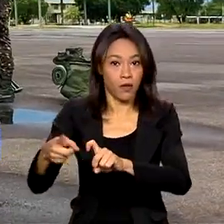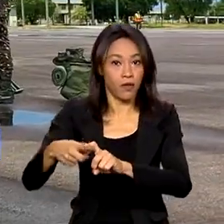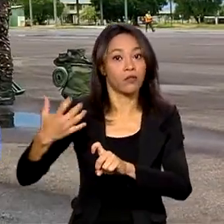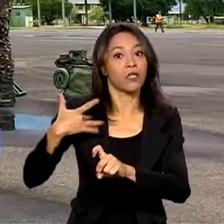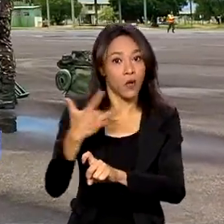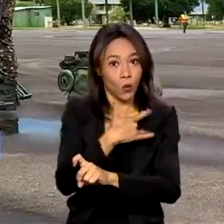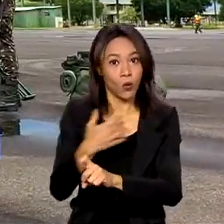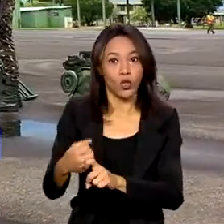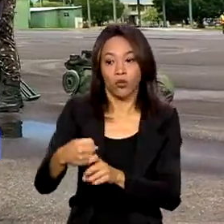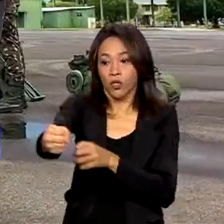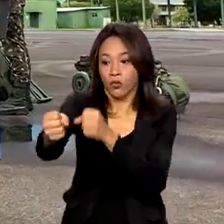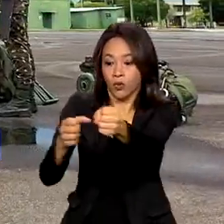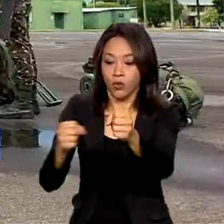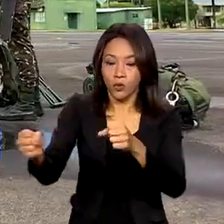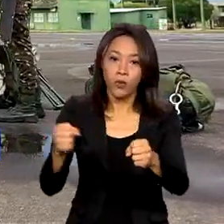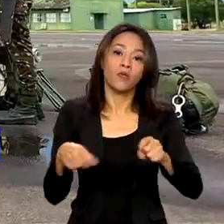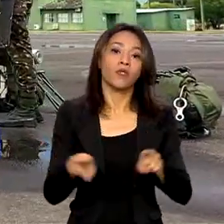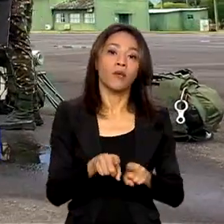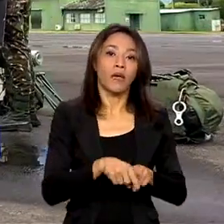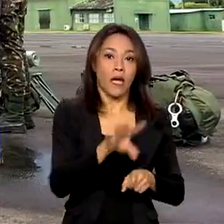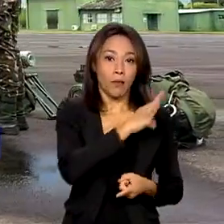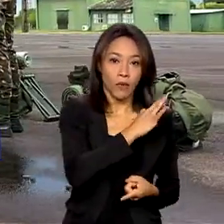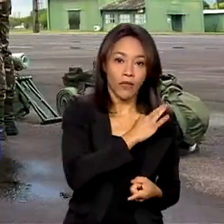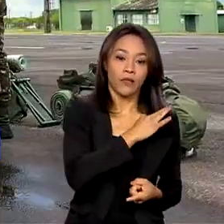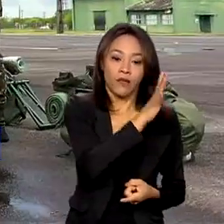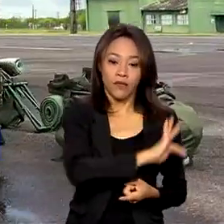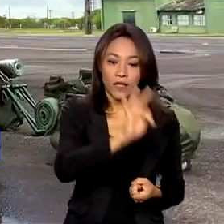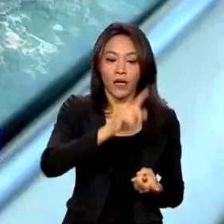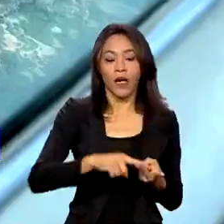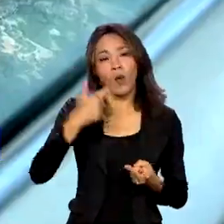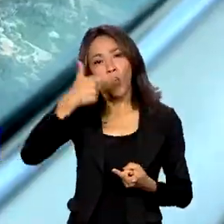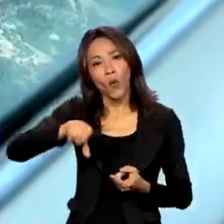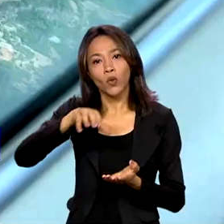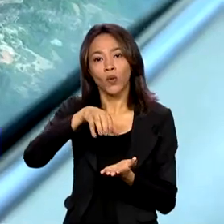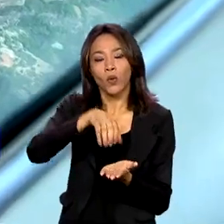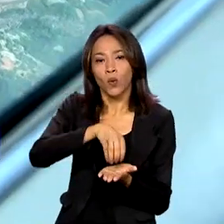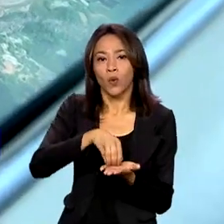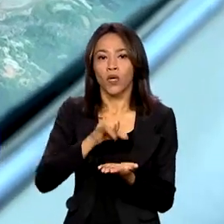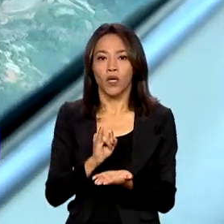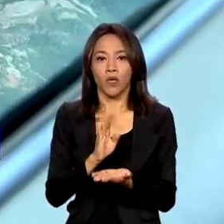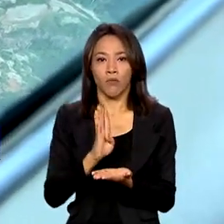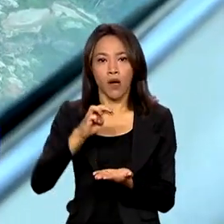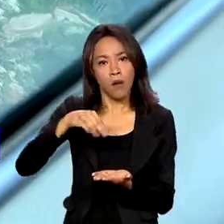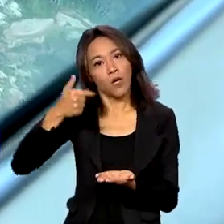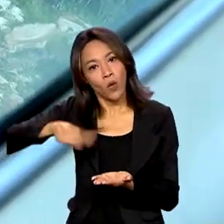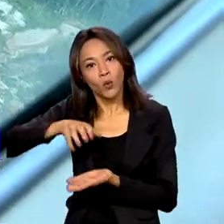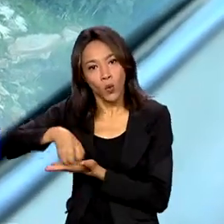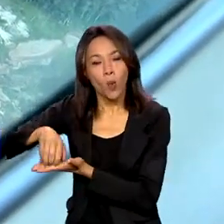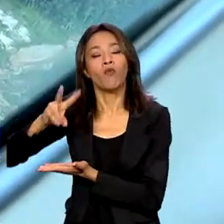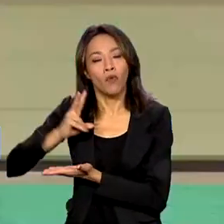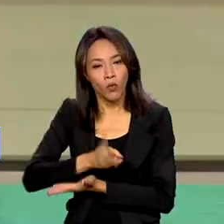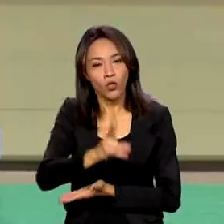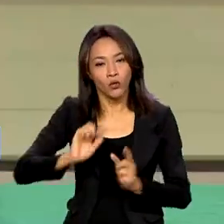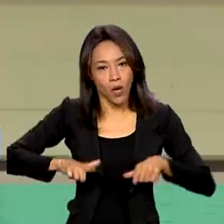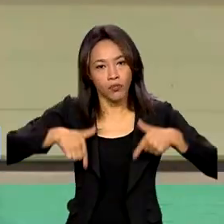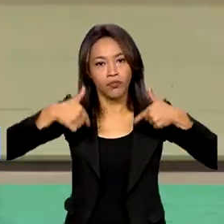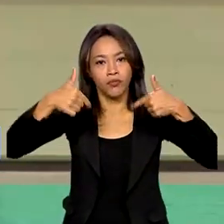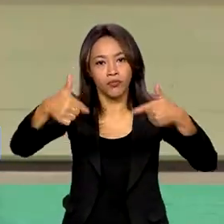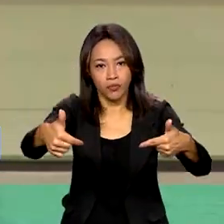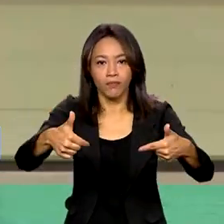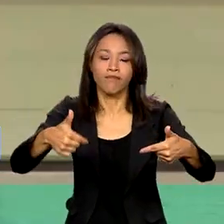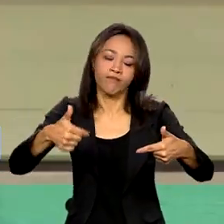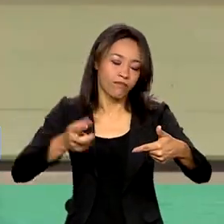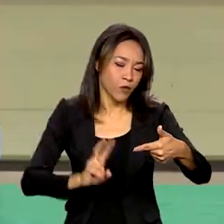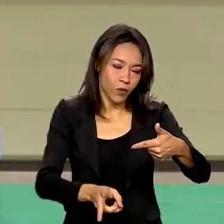IBAMA, a Polícia Rodoviária Federal, além de outros órgãos do governo, devem continuar a ação por tempo indeterminado. Nós temos